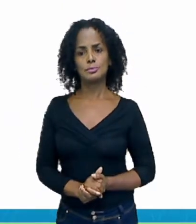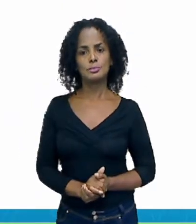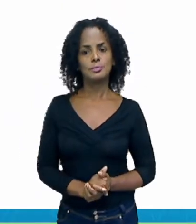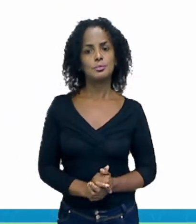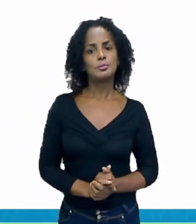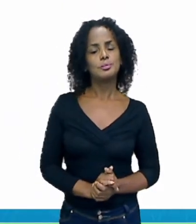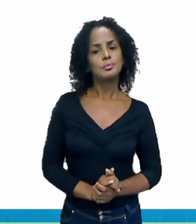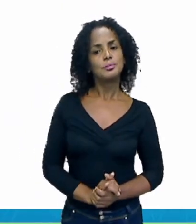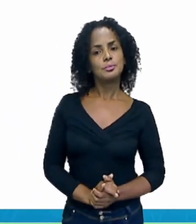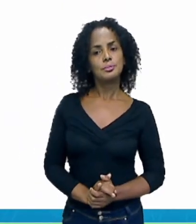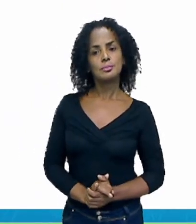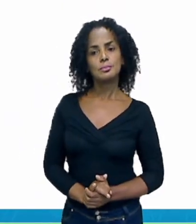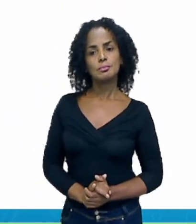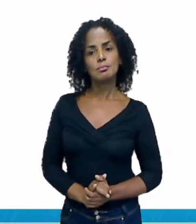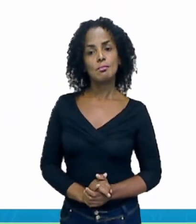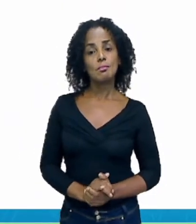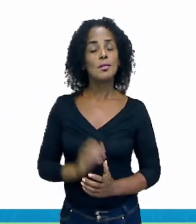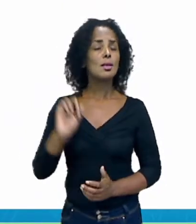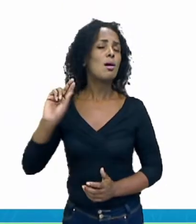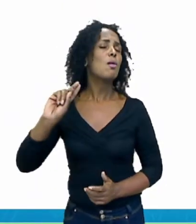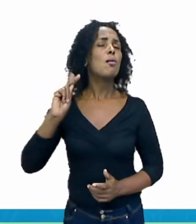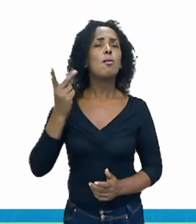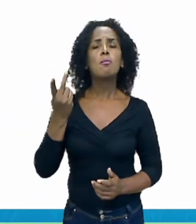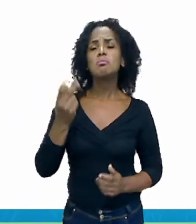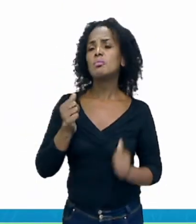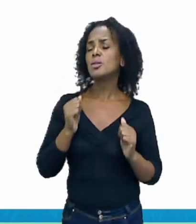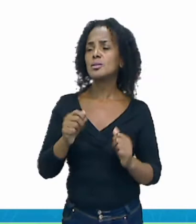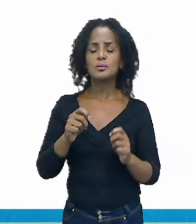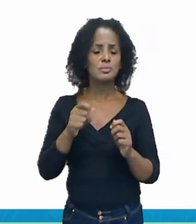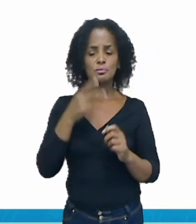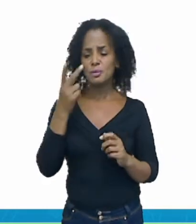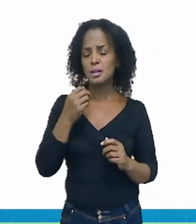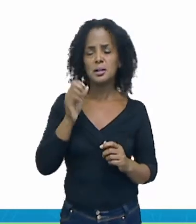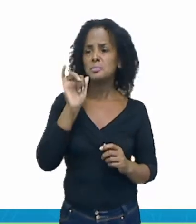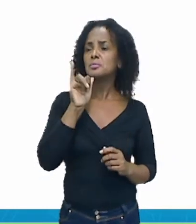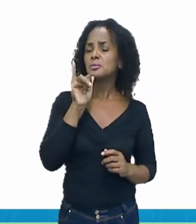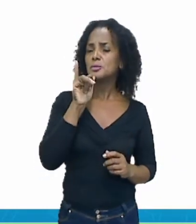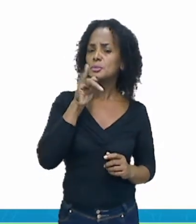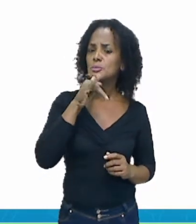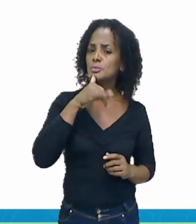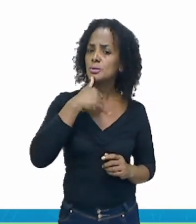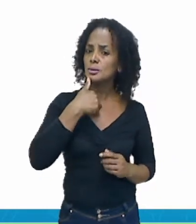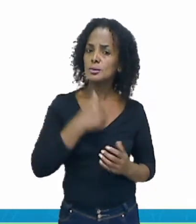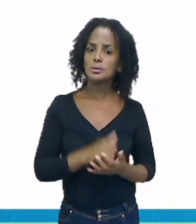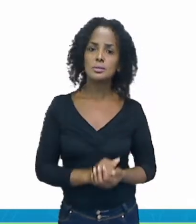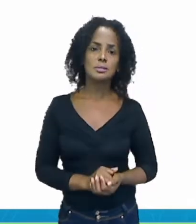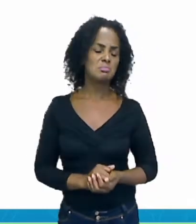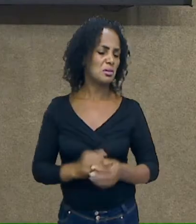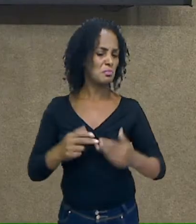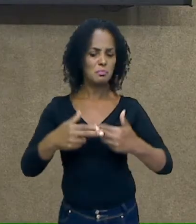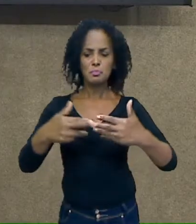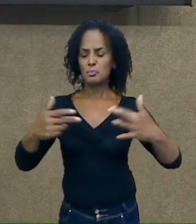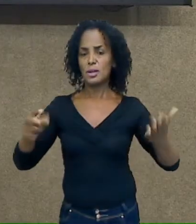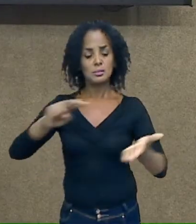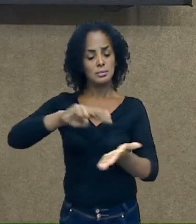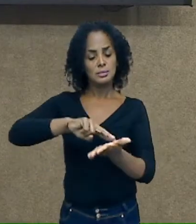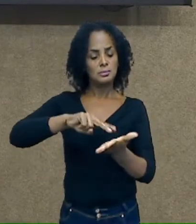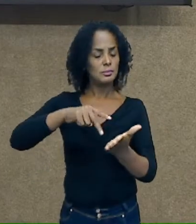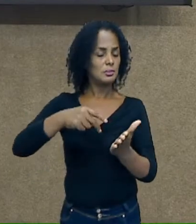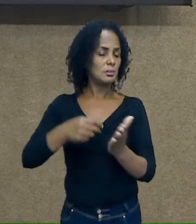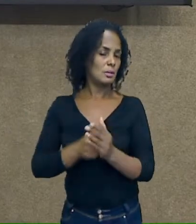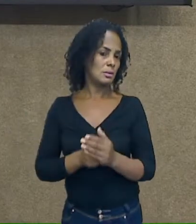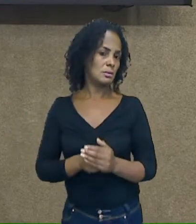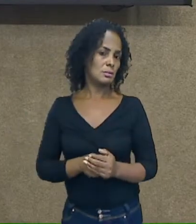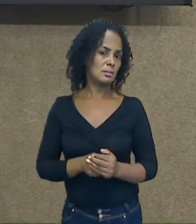Desanimada. Ou poderia também falar triste, não é verdade? Tem vários sentidos aí que a gente